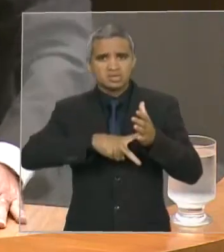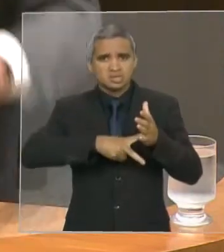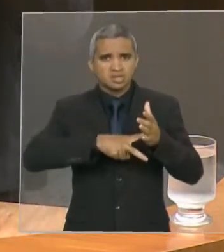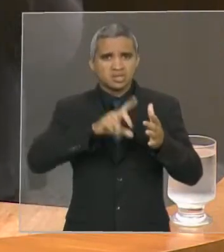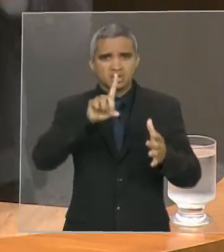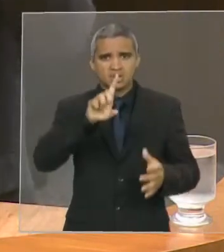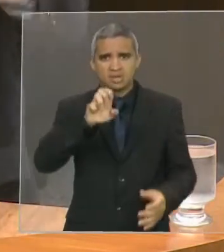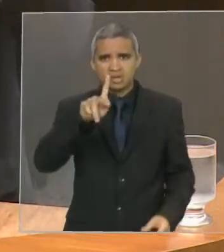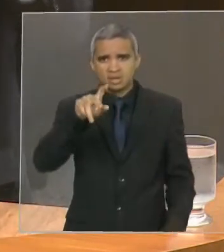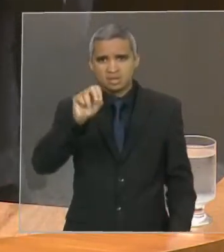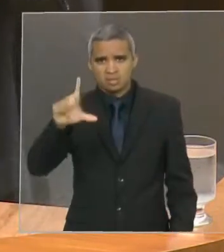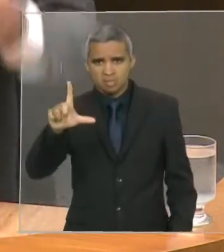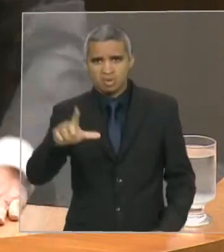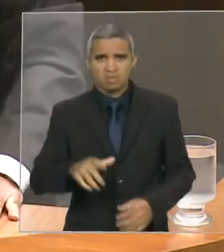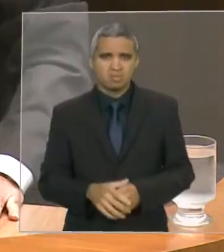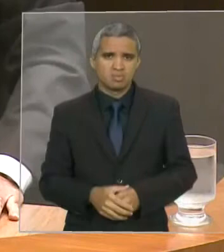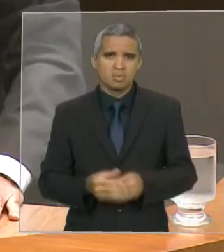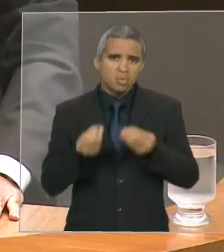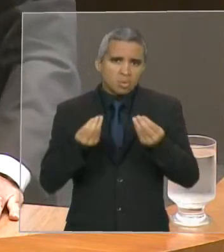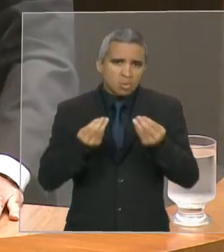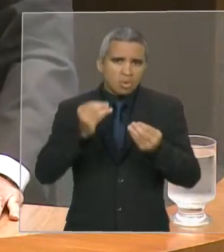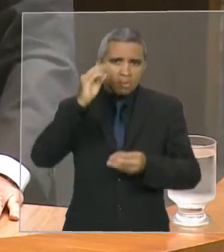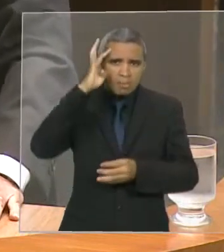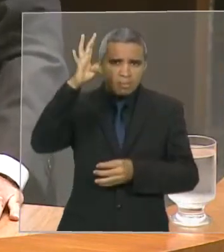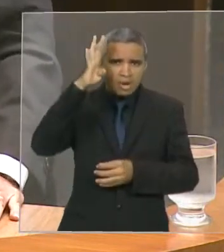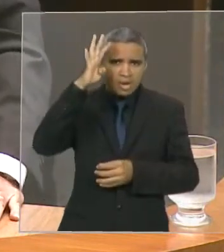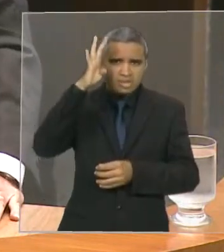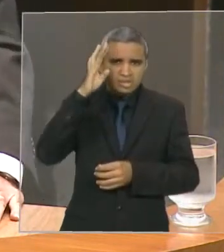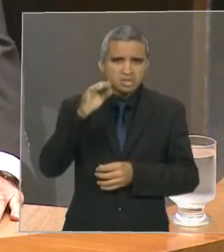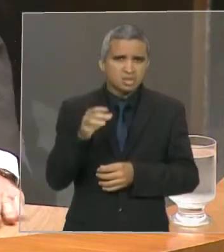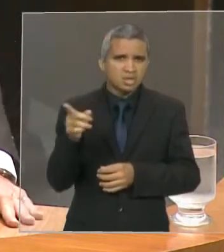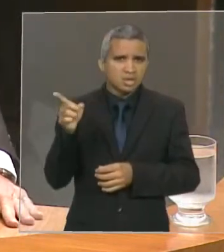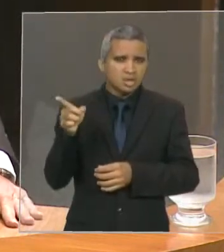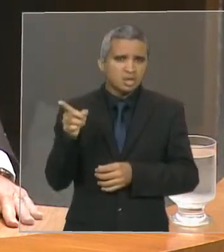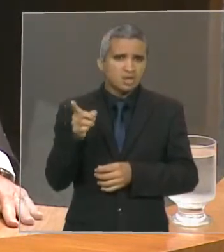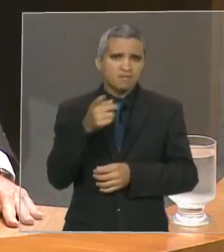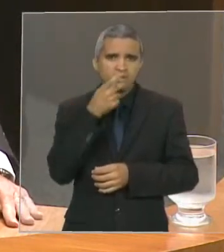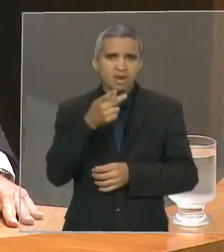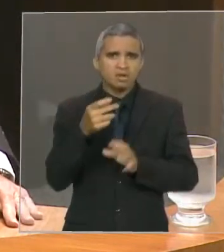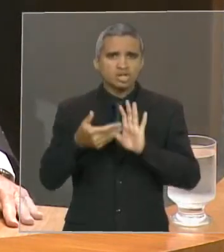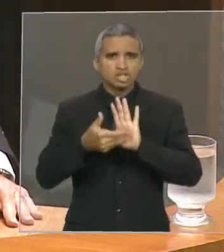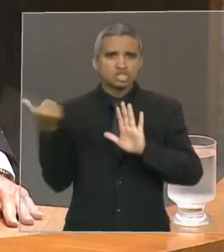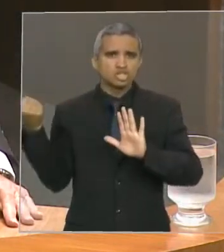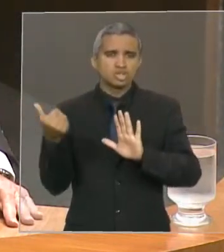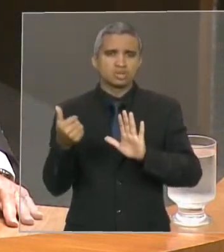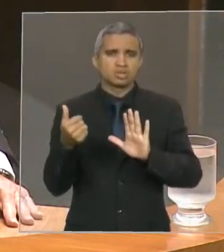que o presidente de uma associação ia propor a retirada da associação do conselho?